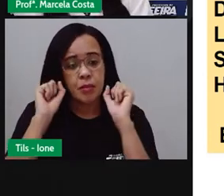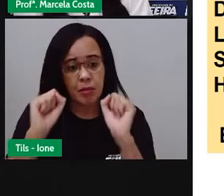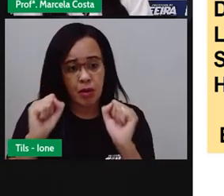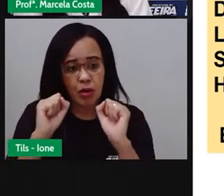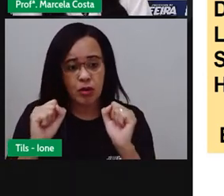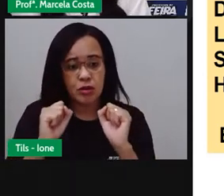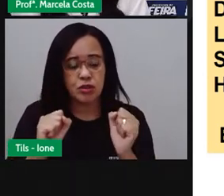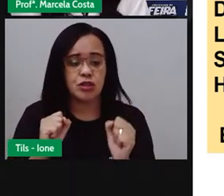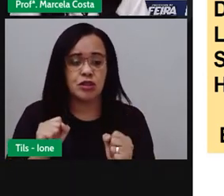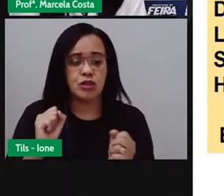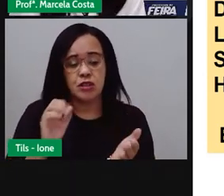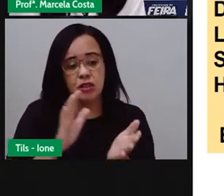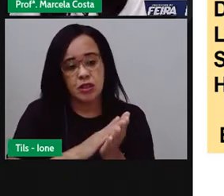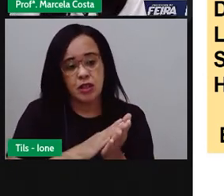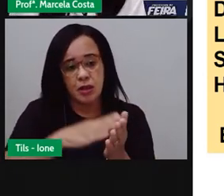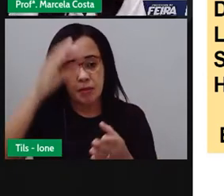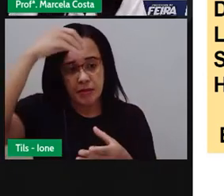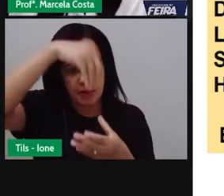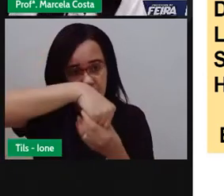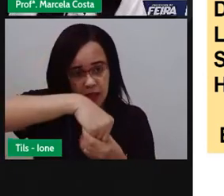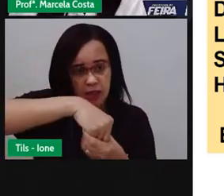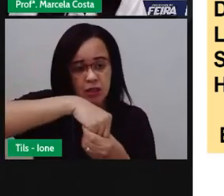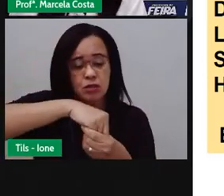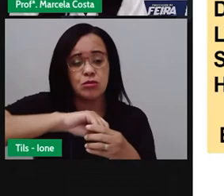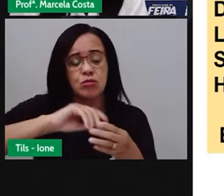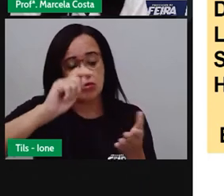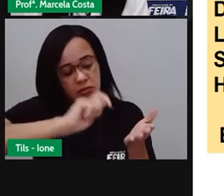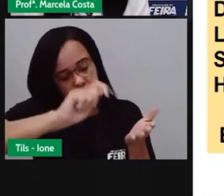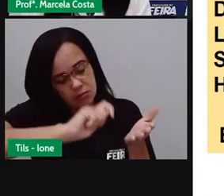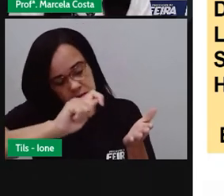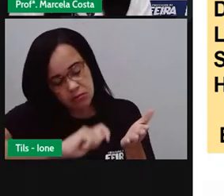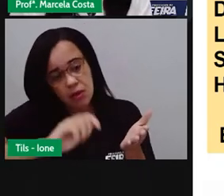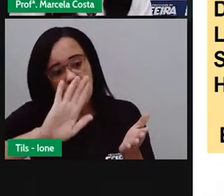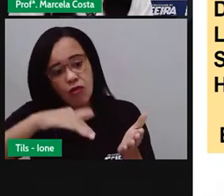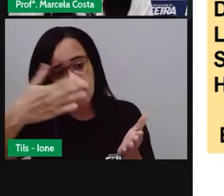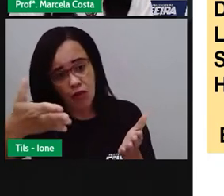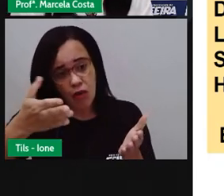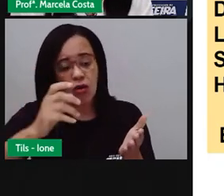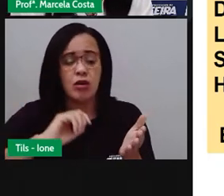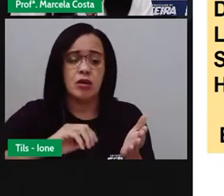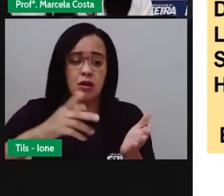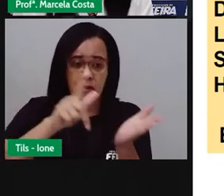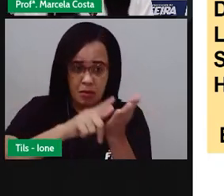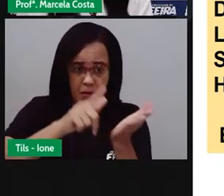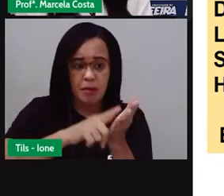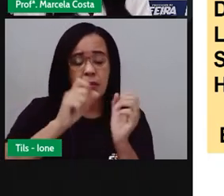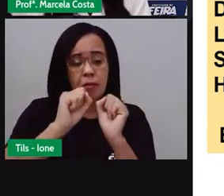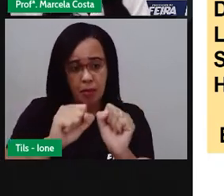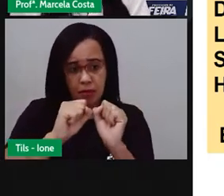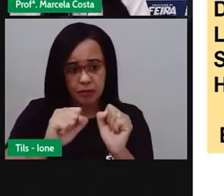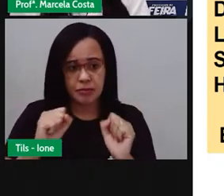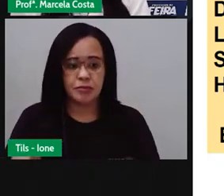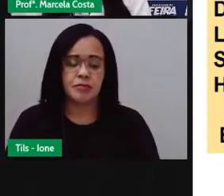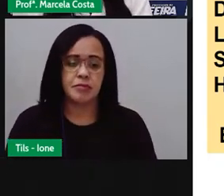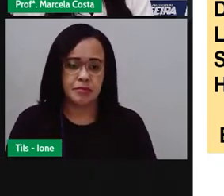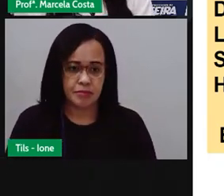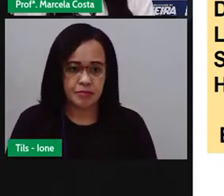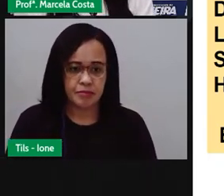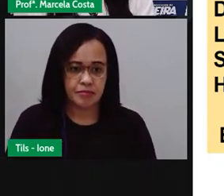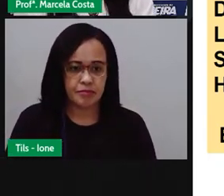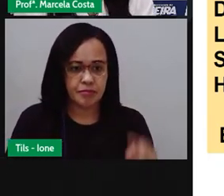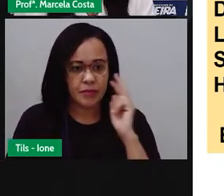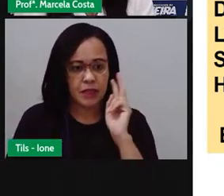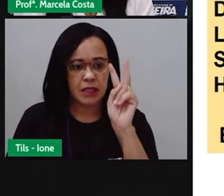tanto no envelope quanto na parte escrita, na parte ali do convite. Aqui o remetente,